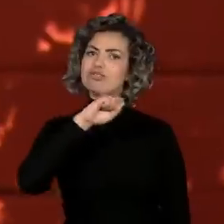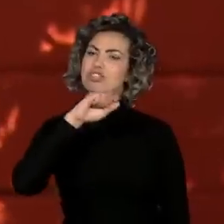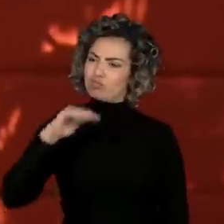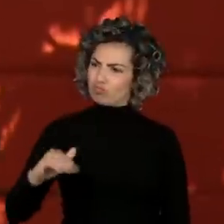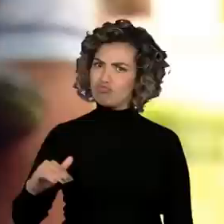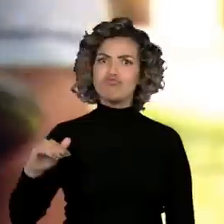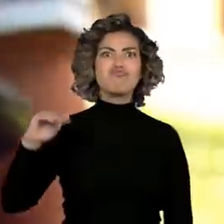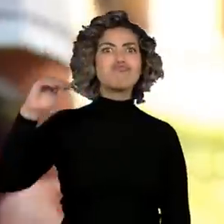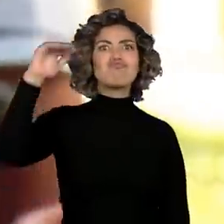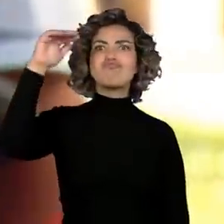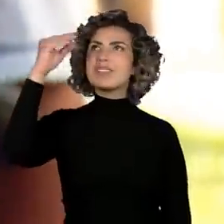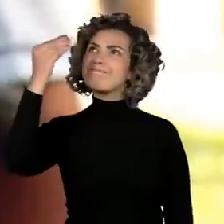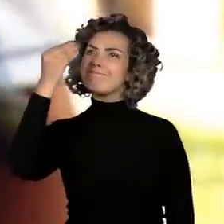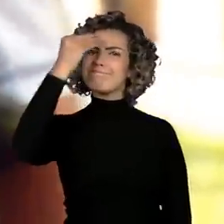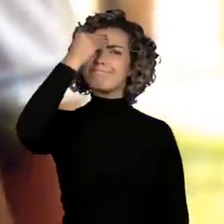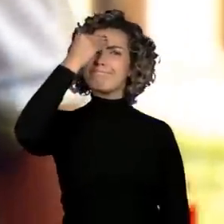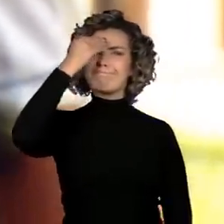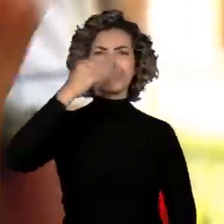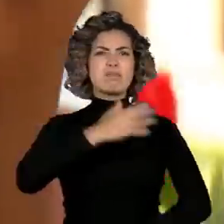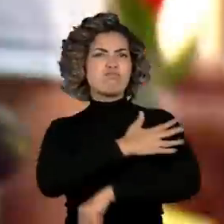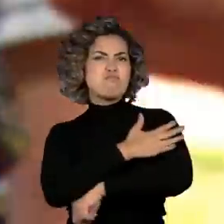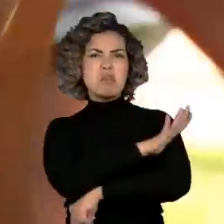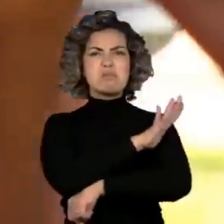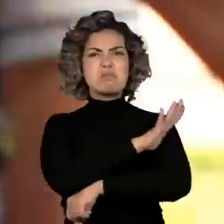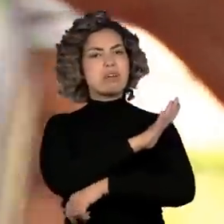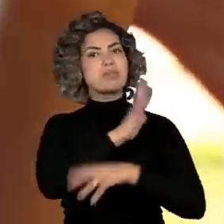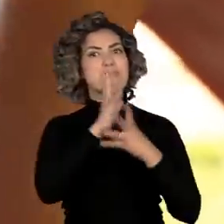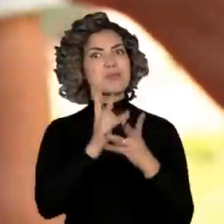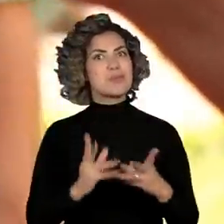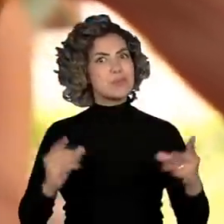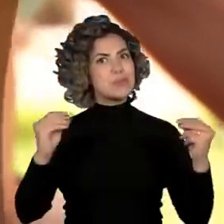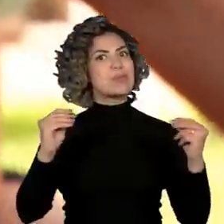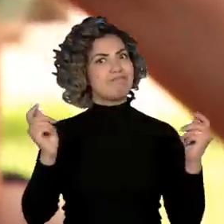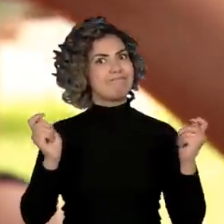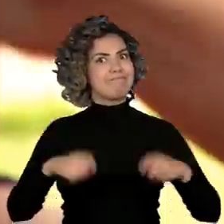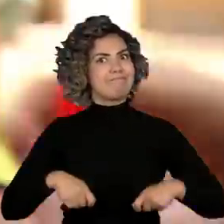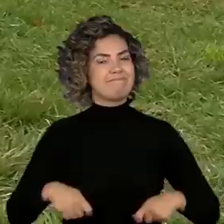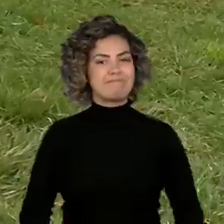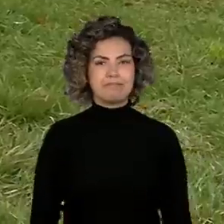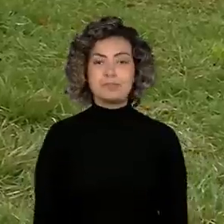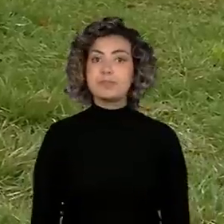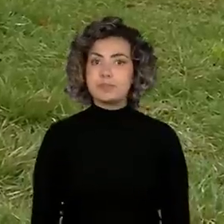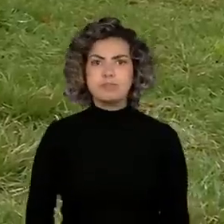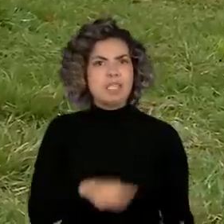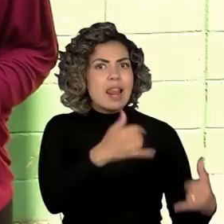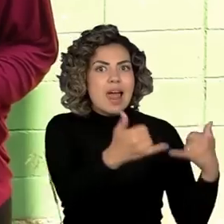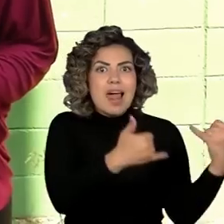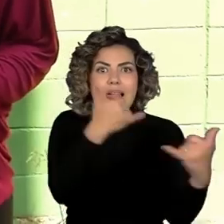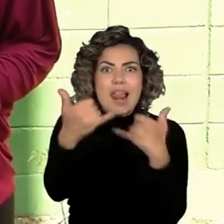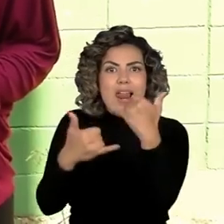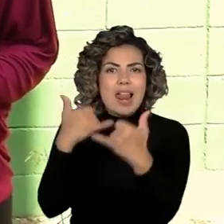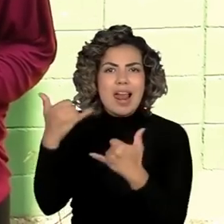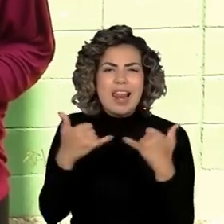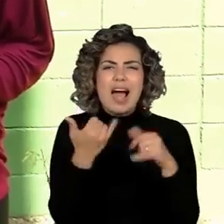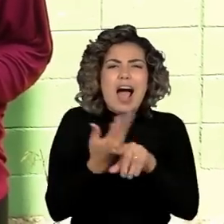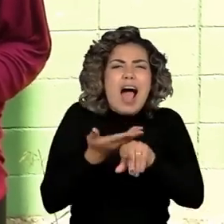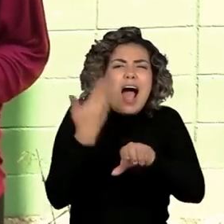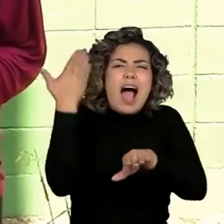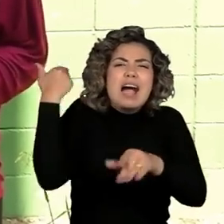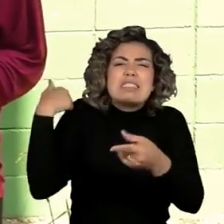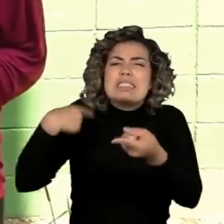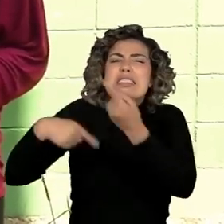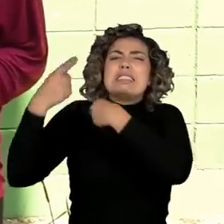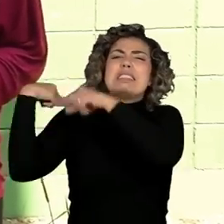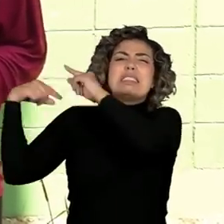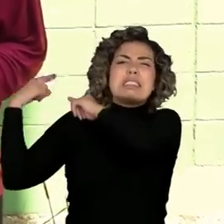informada contra o preconceito. Muitas brincadeiras da nossa infância vêm da